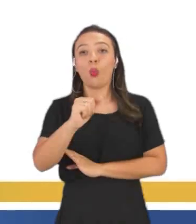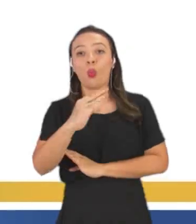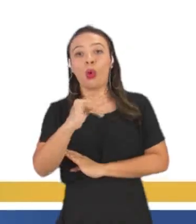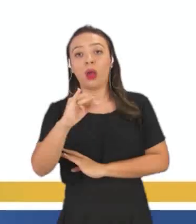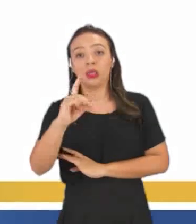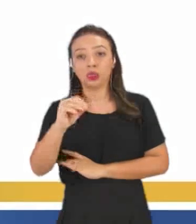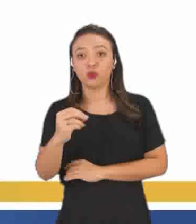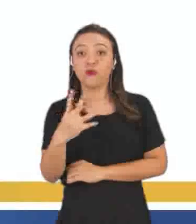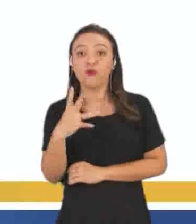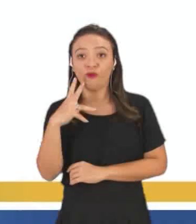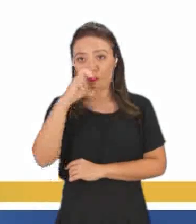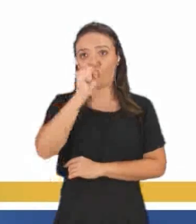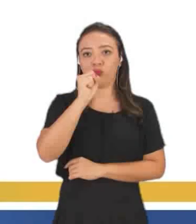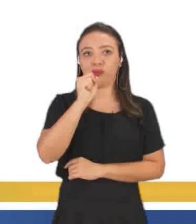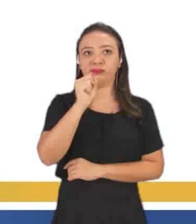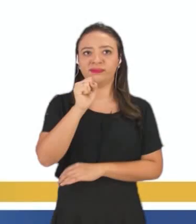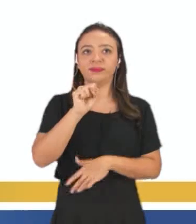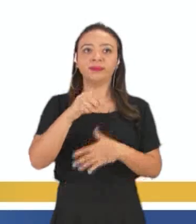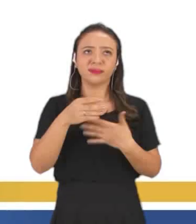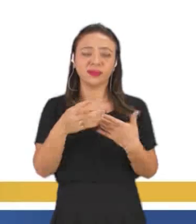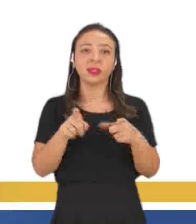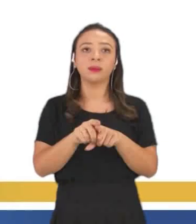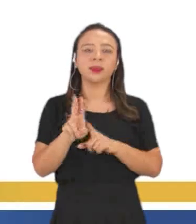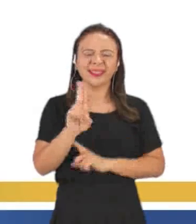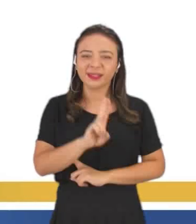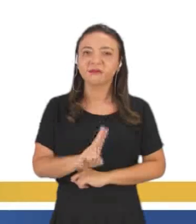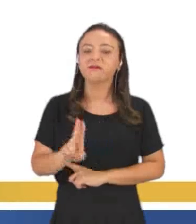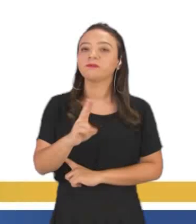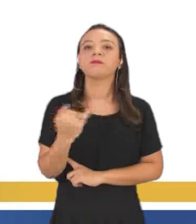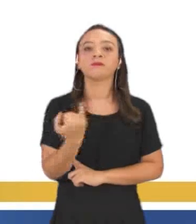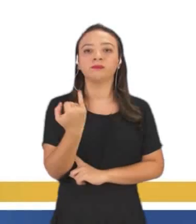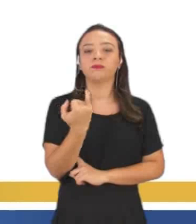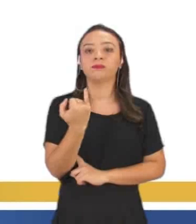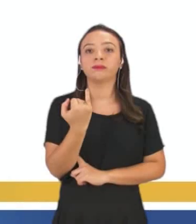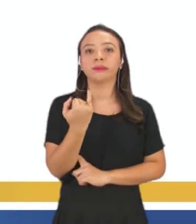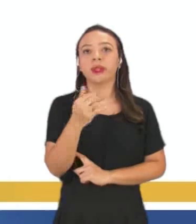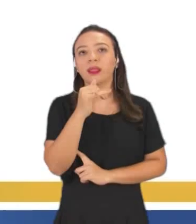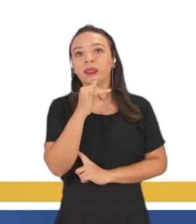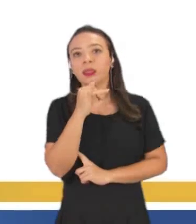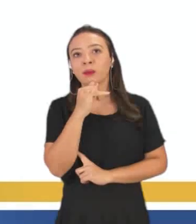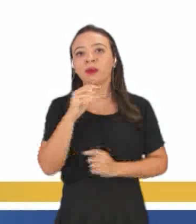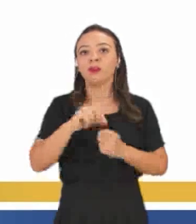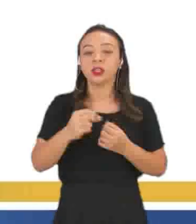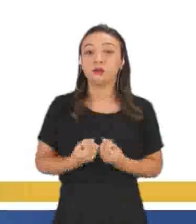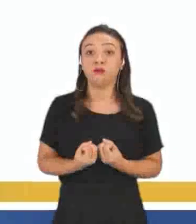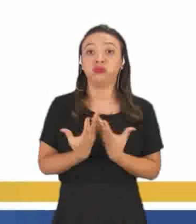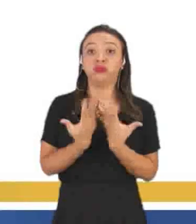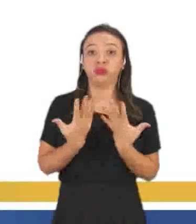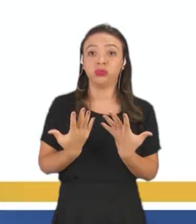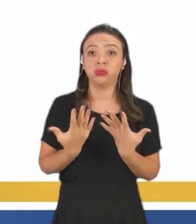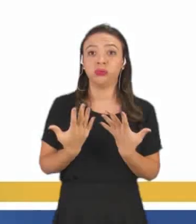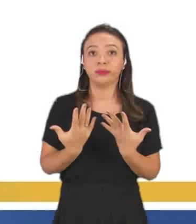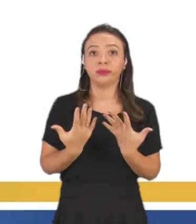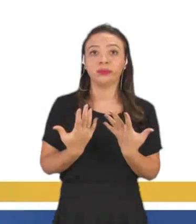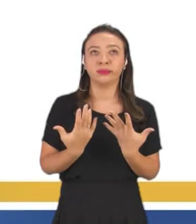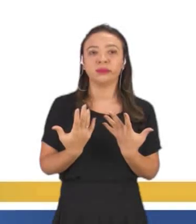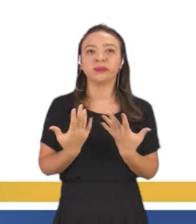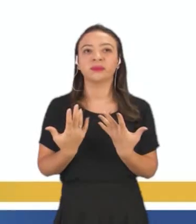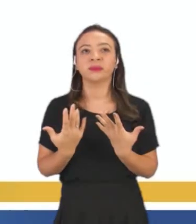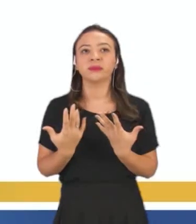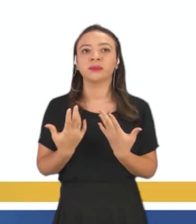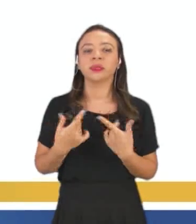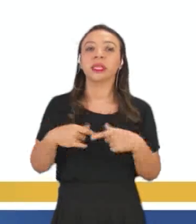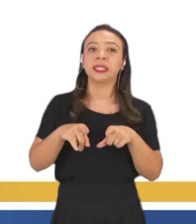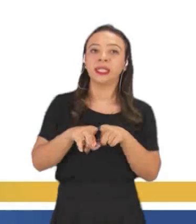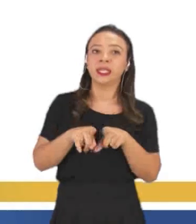tem utilização importantíssimas. É utilizado na fabricação de explosivos, por ser um forte oxidante,